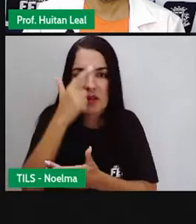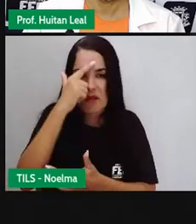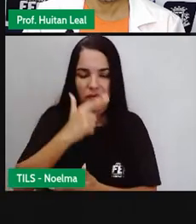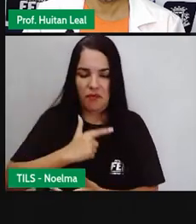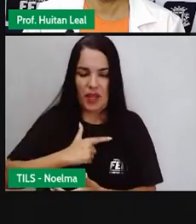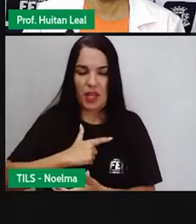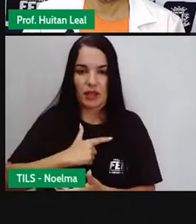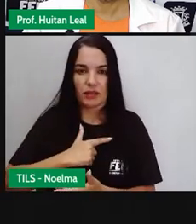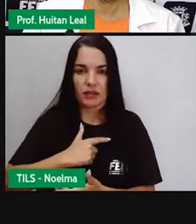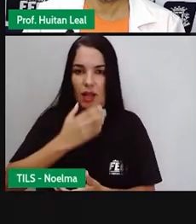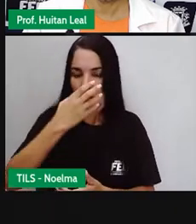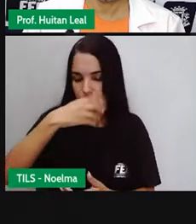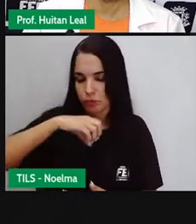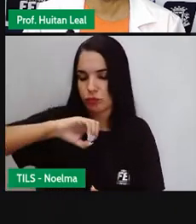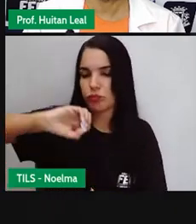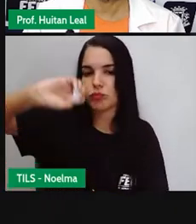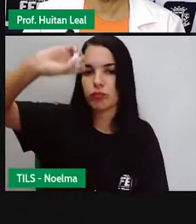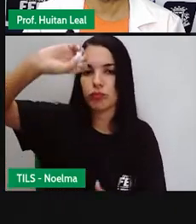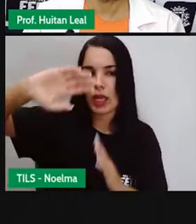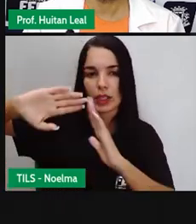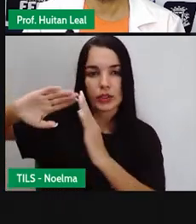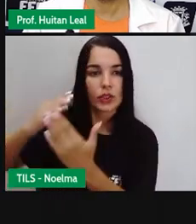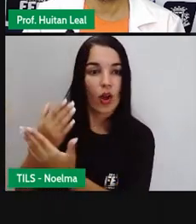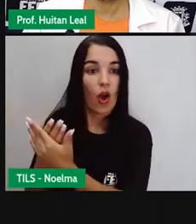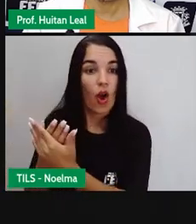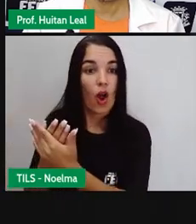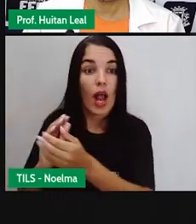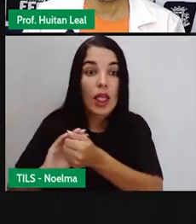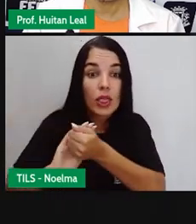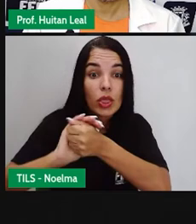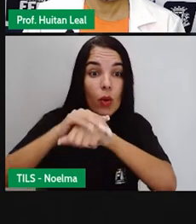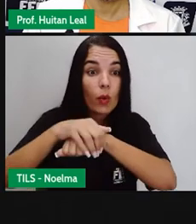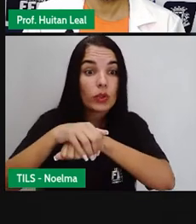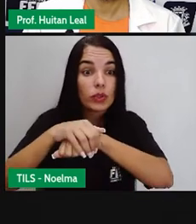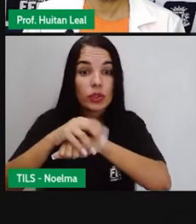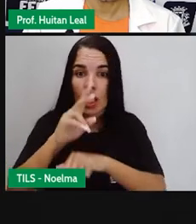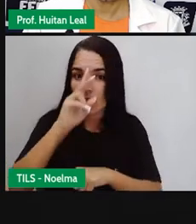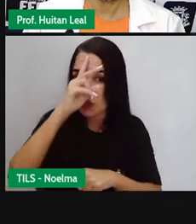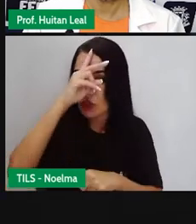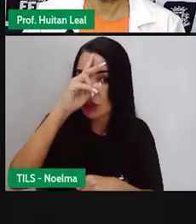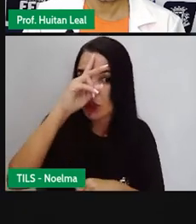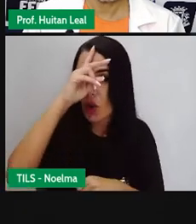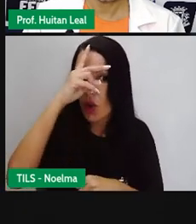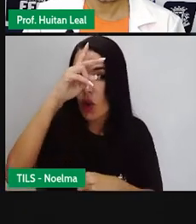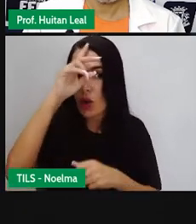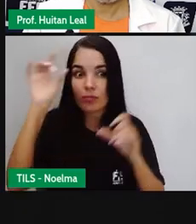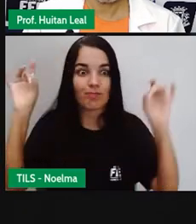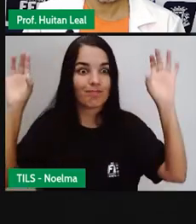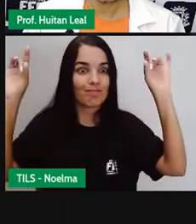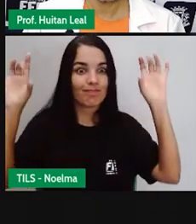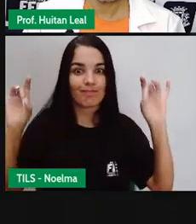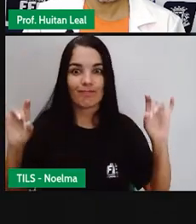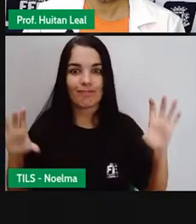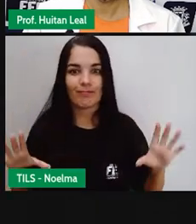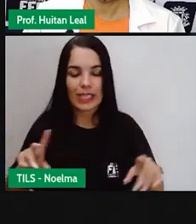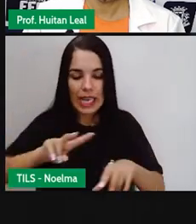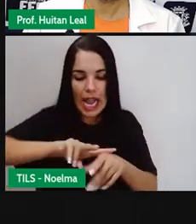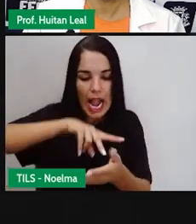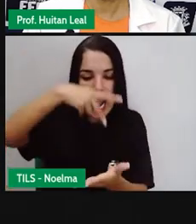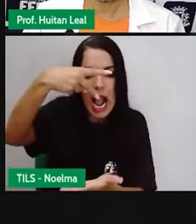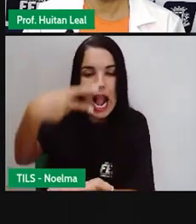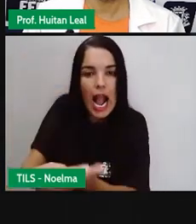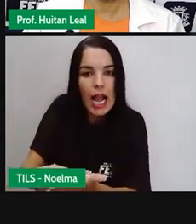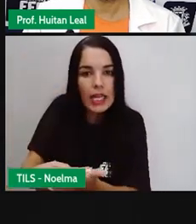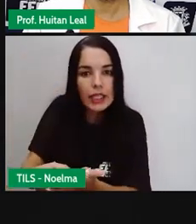filho, elefante, escola, noite, histórias, espetacular, caiu